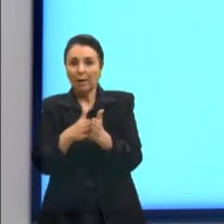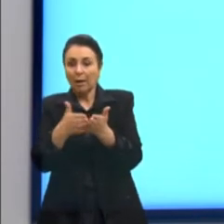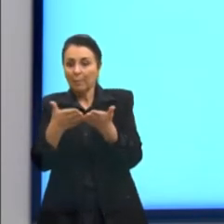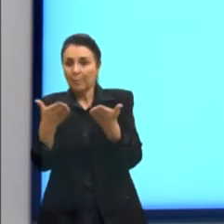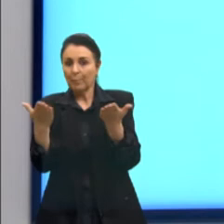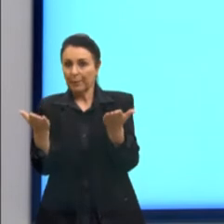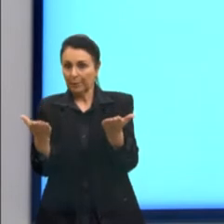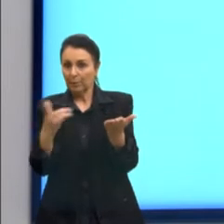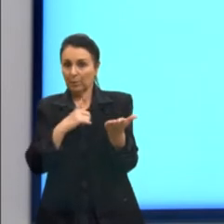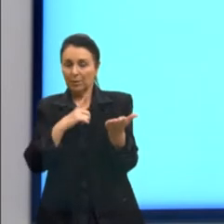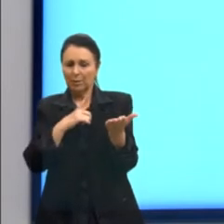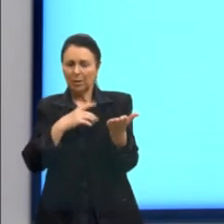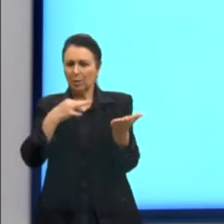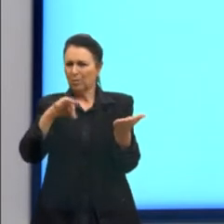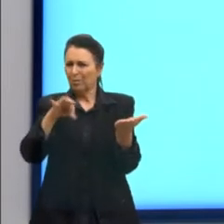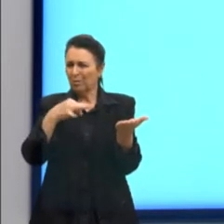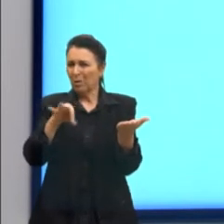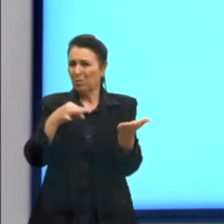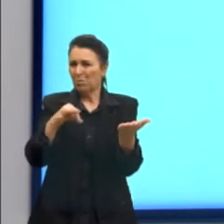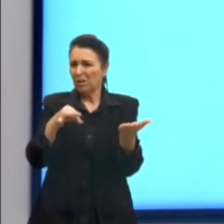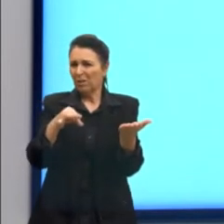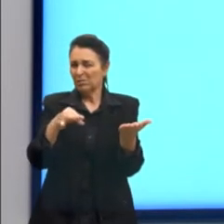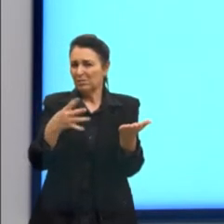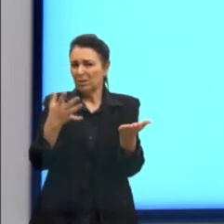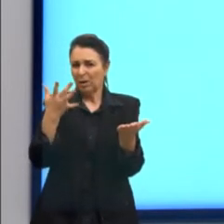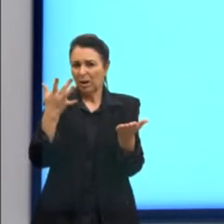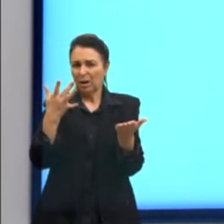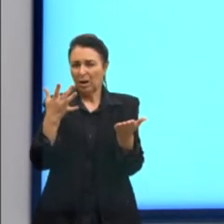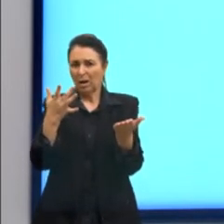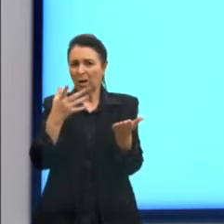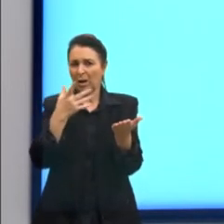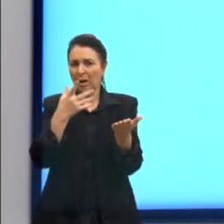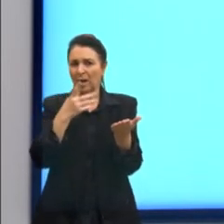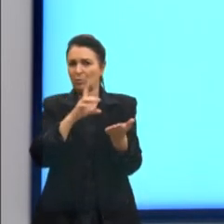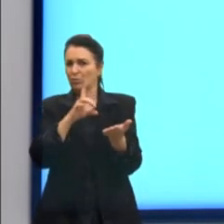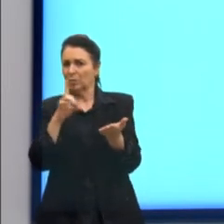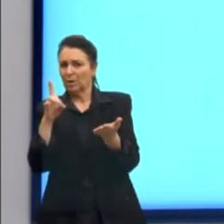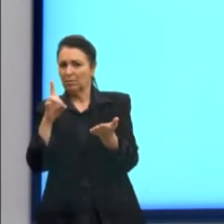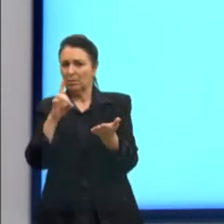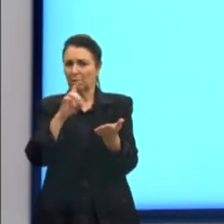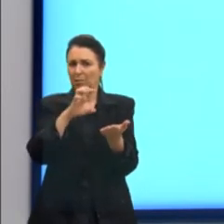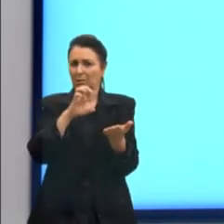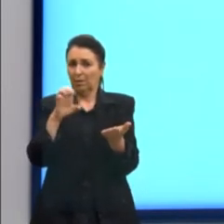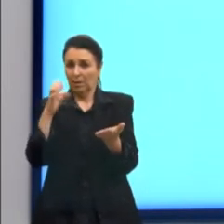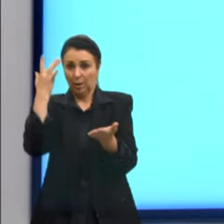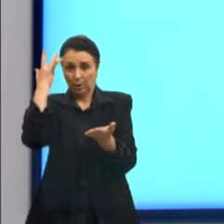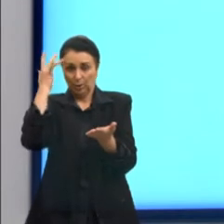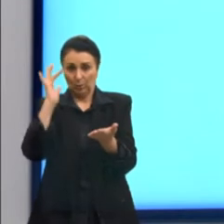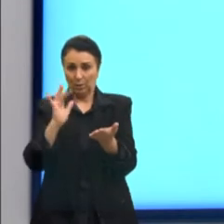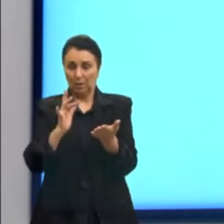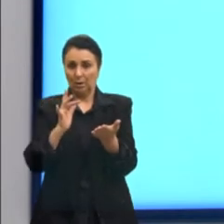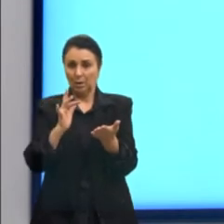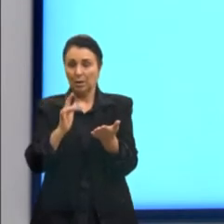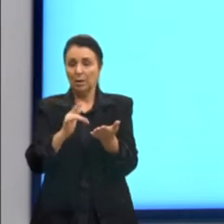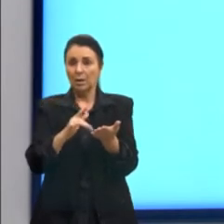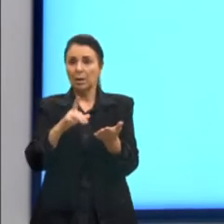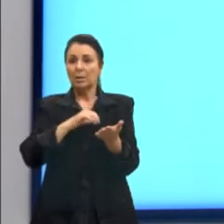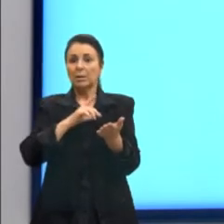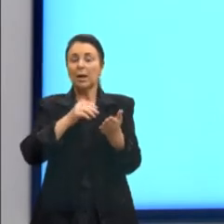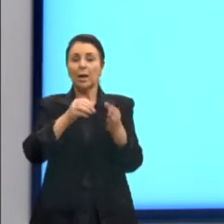ele tem na página, que seria aqui a da direita para mim, talvez esquerda para vocês, um mar